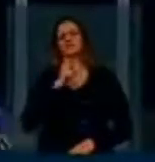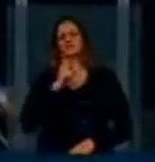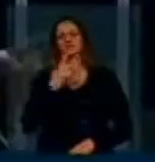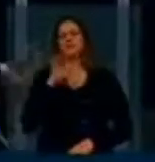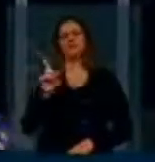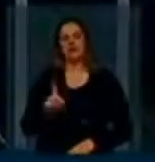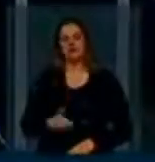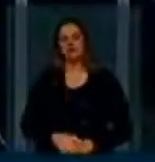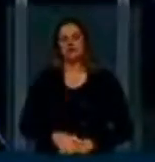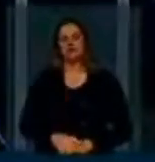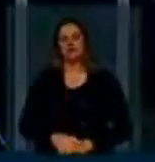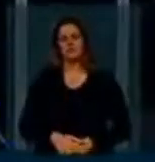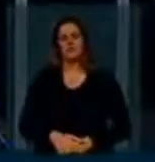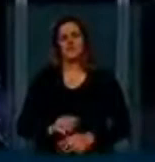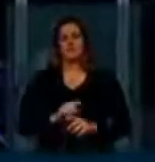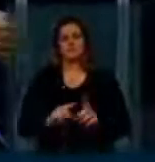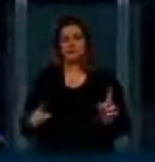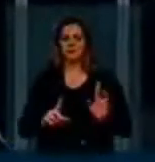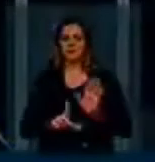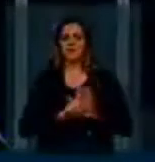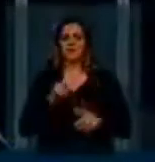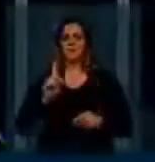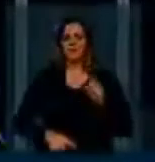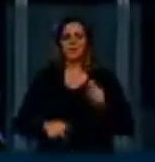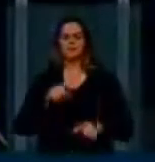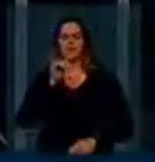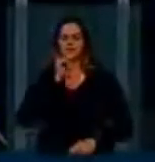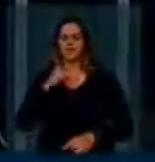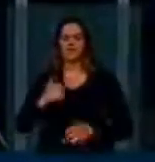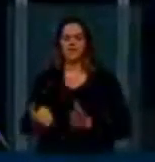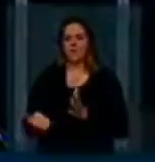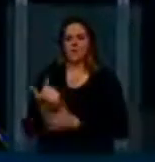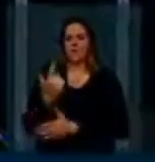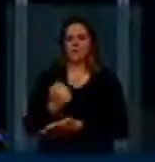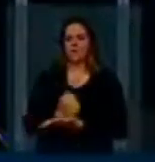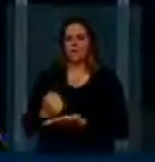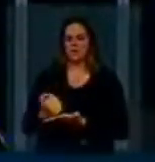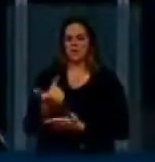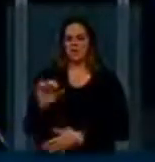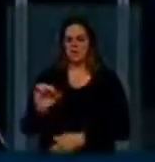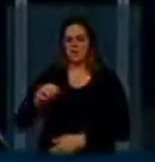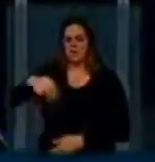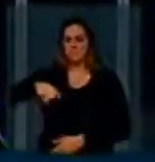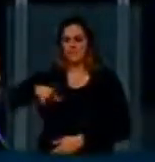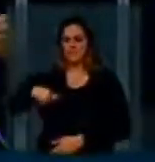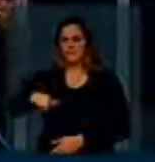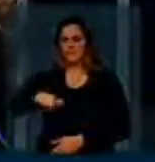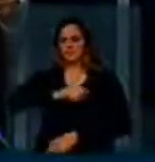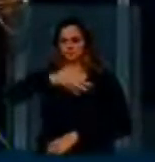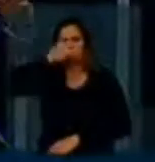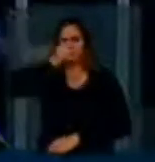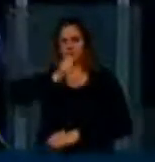é que nos 10 mega que eu compro e pelos quais eu pago alguém diga para que é que eu posso usar aqueles 10 mega.